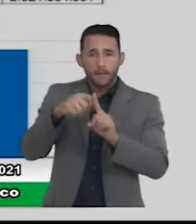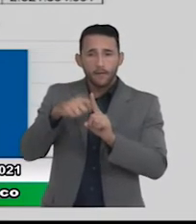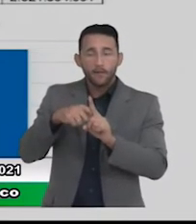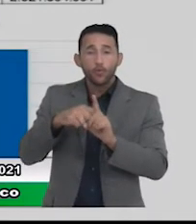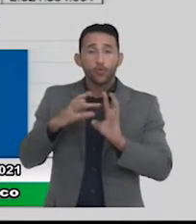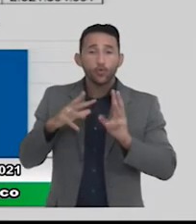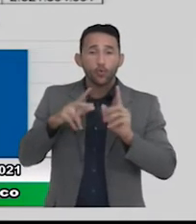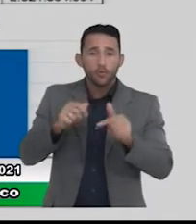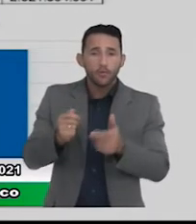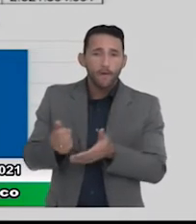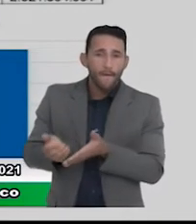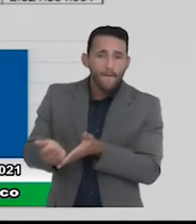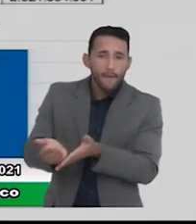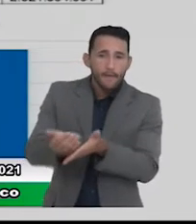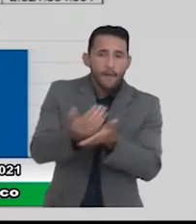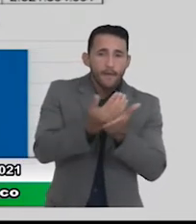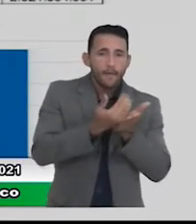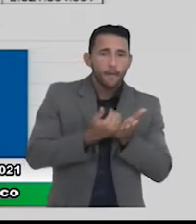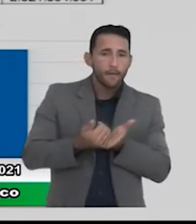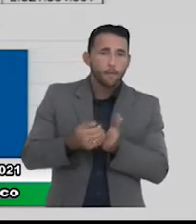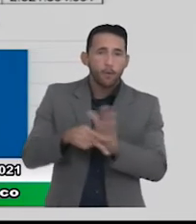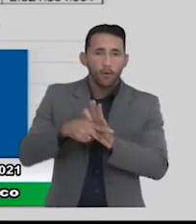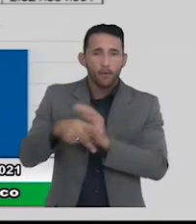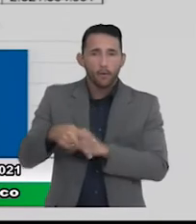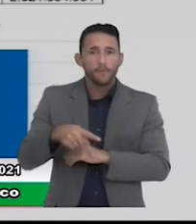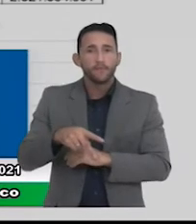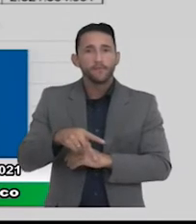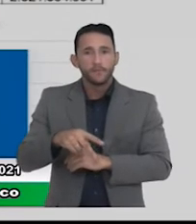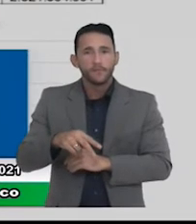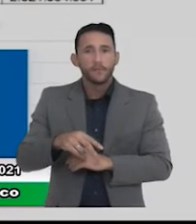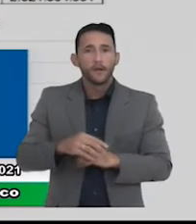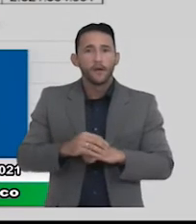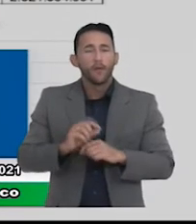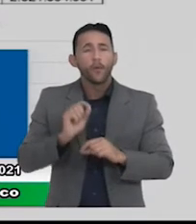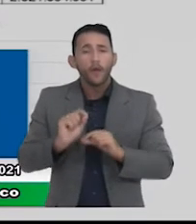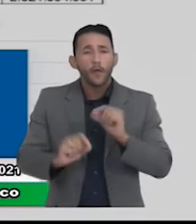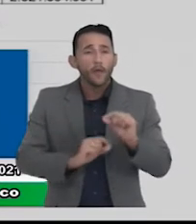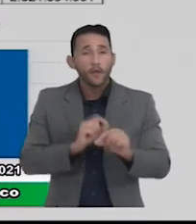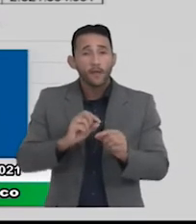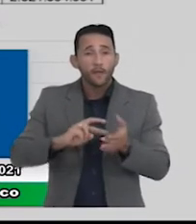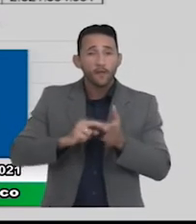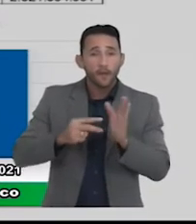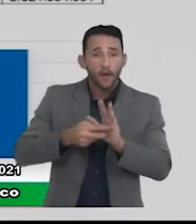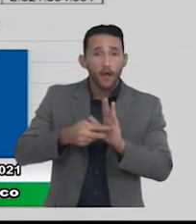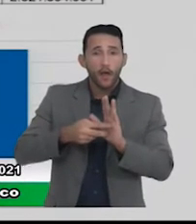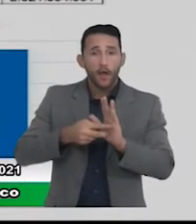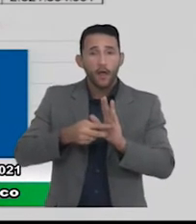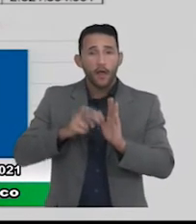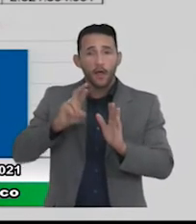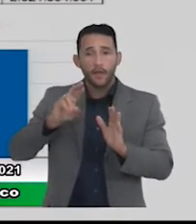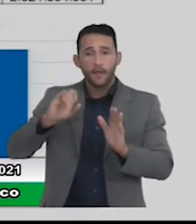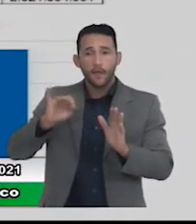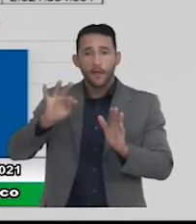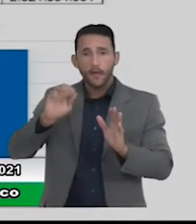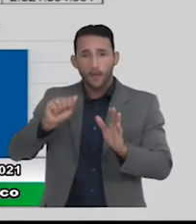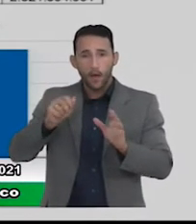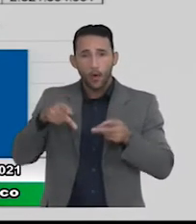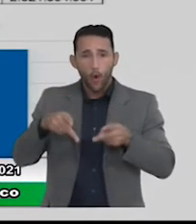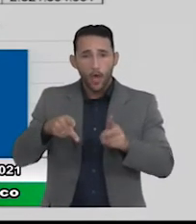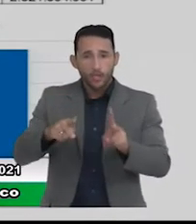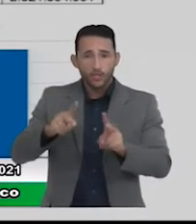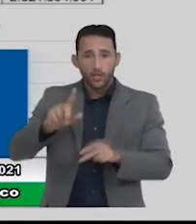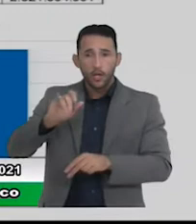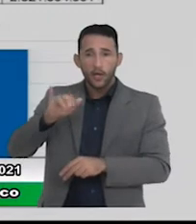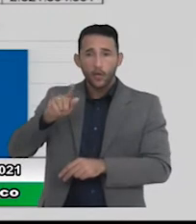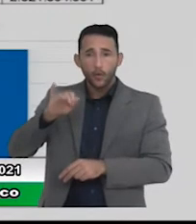receitas correntes deduzido o Fundeb ele forma a receita corrente líquida e a receita corrente líquida ela